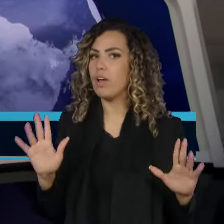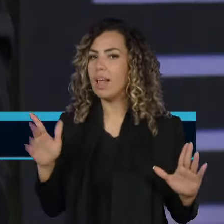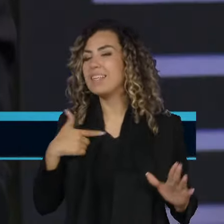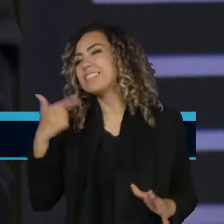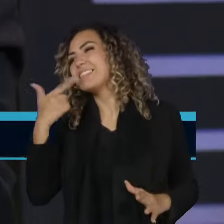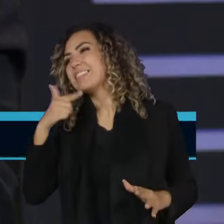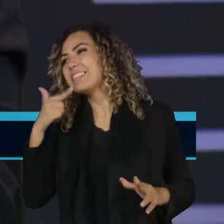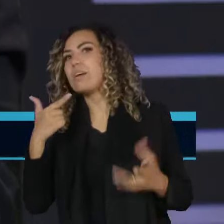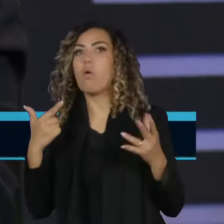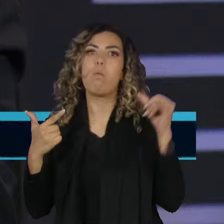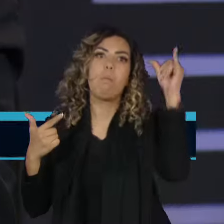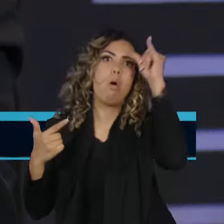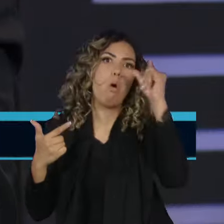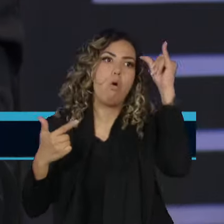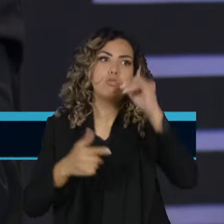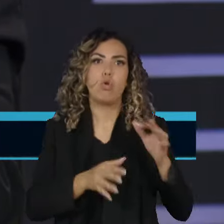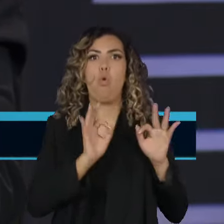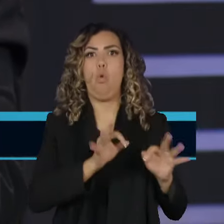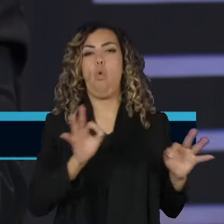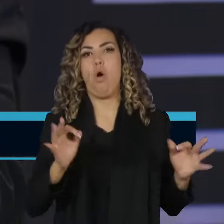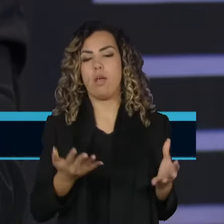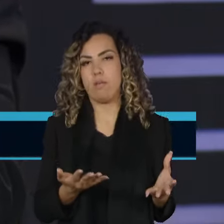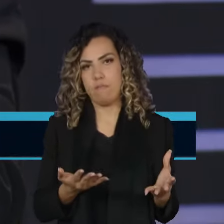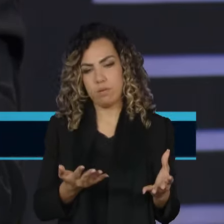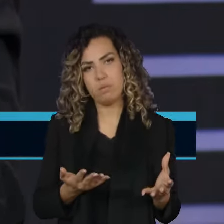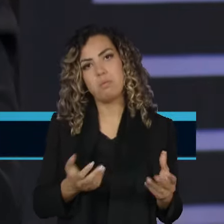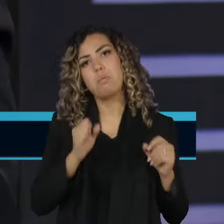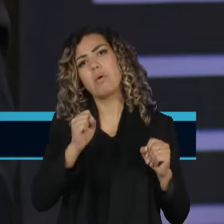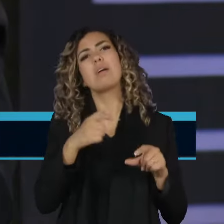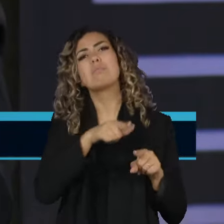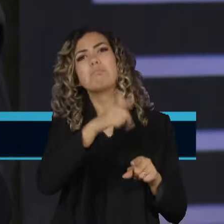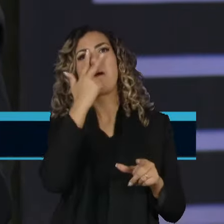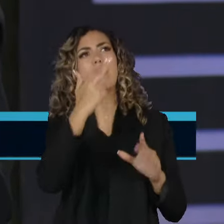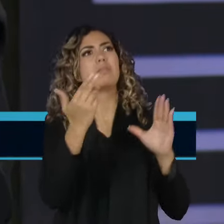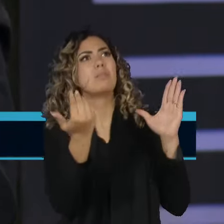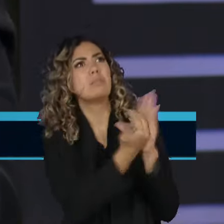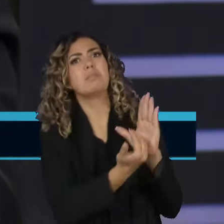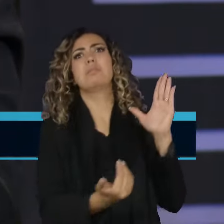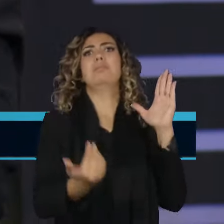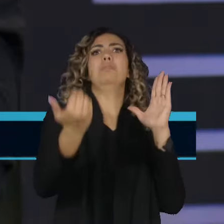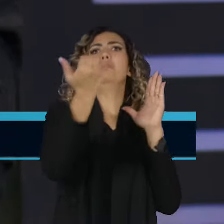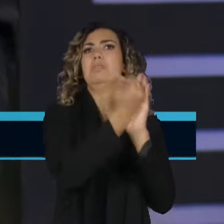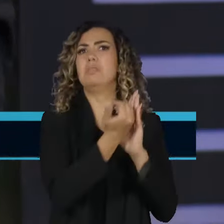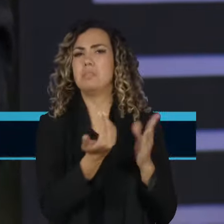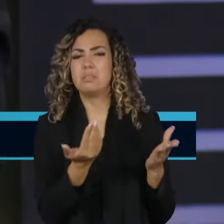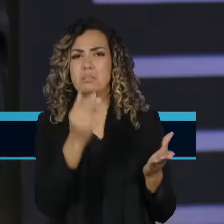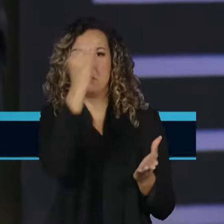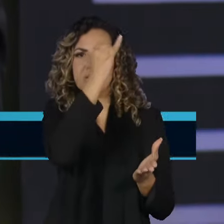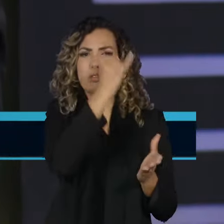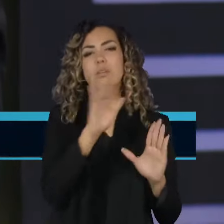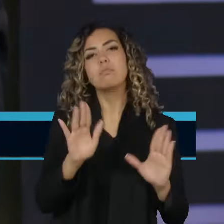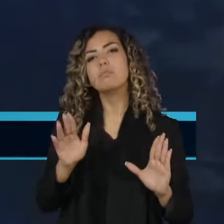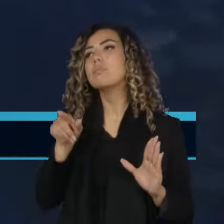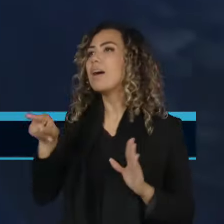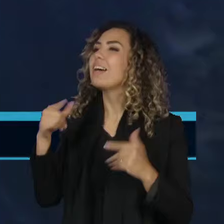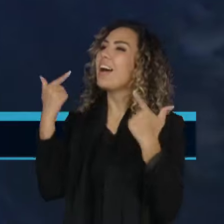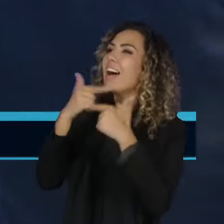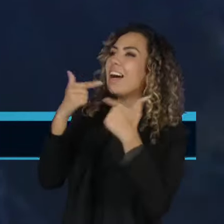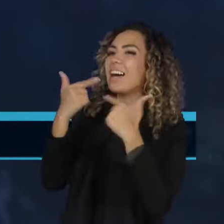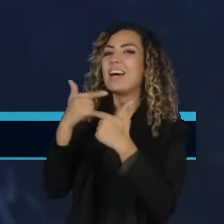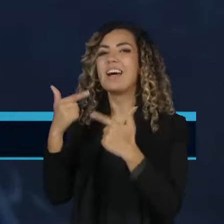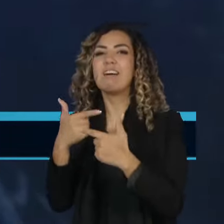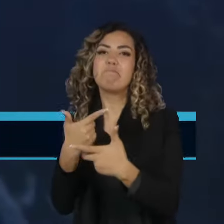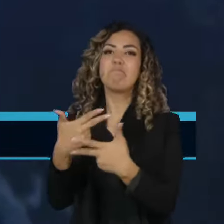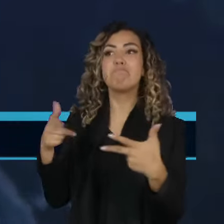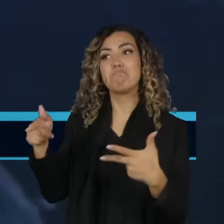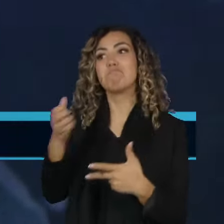ridícula é aquela que sai de vez do prô. Uma coisa risível é aquela que nos faz bem. Pelo menos aqui nos bastidores a gente